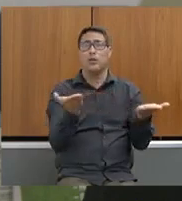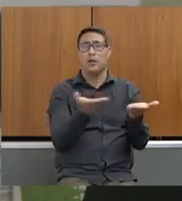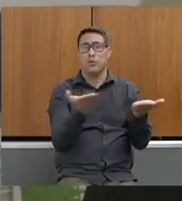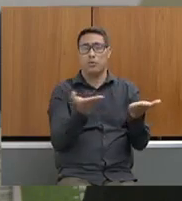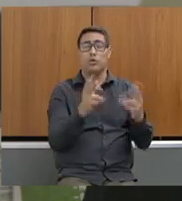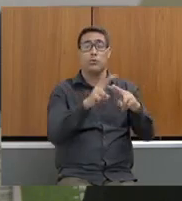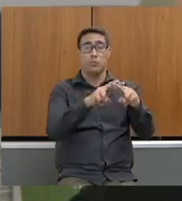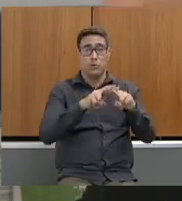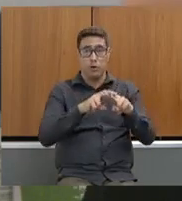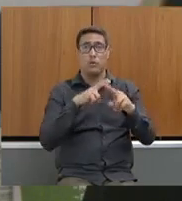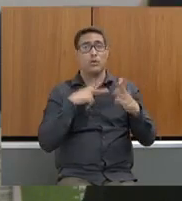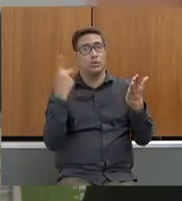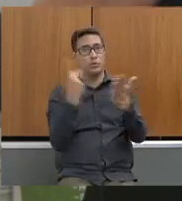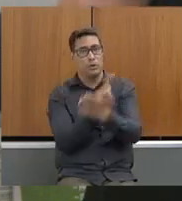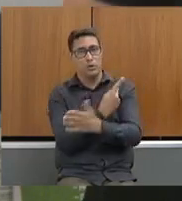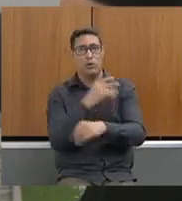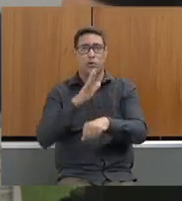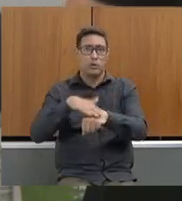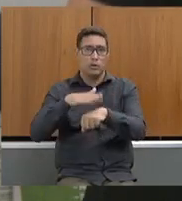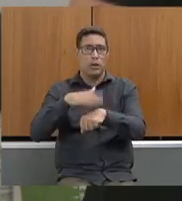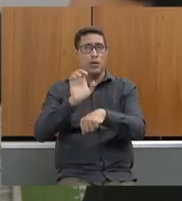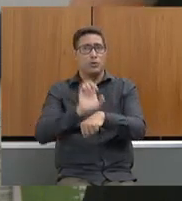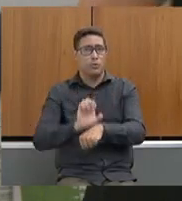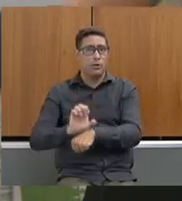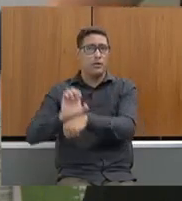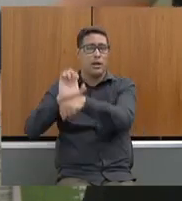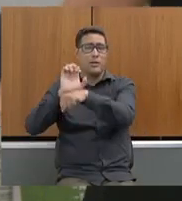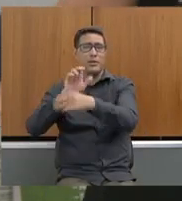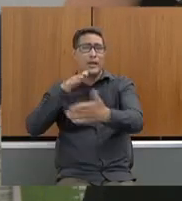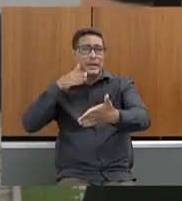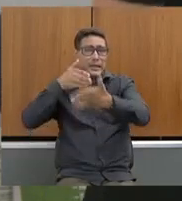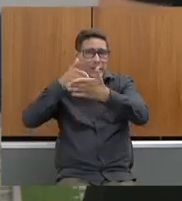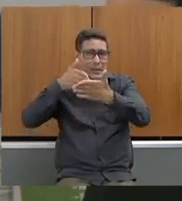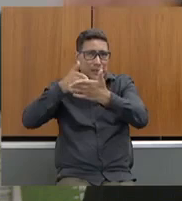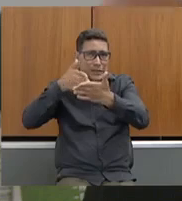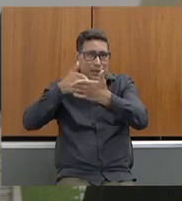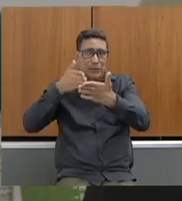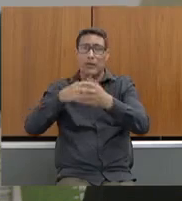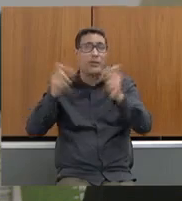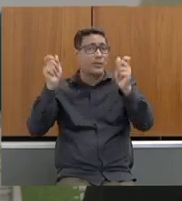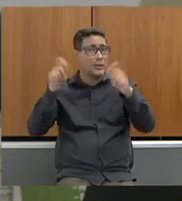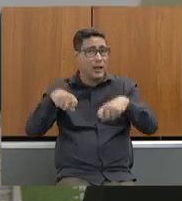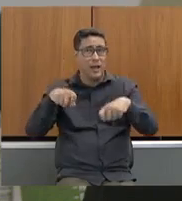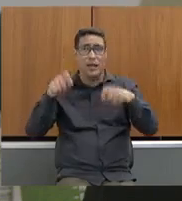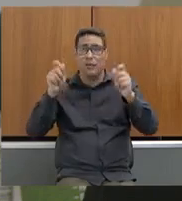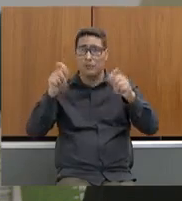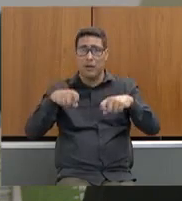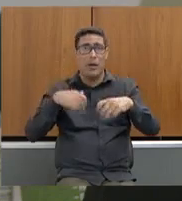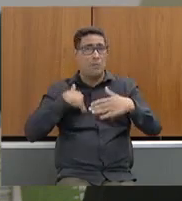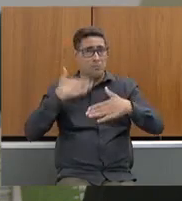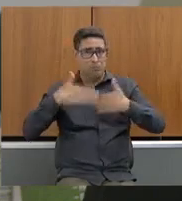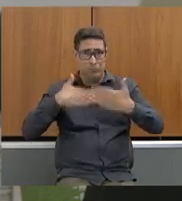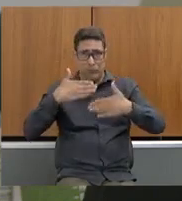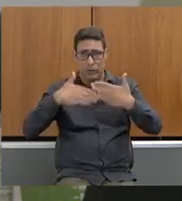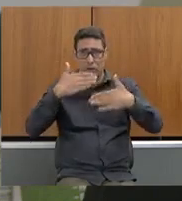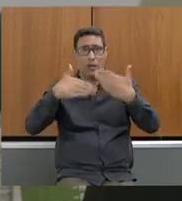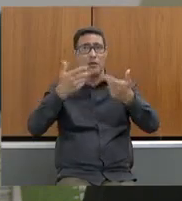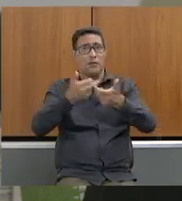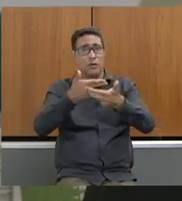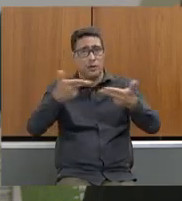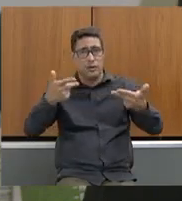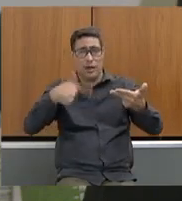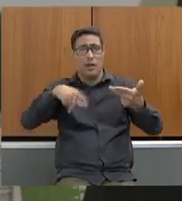situação, para o Estado ainda estar no limite prudencial, não ter tido a possibilidade de avançar nessas